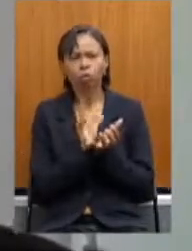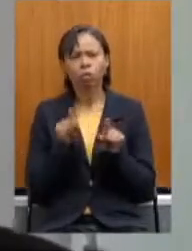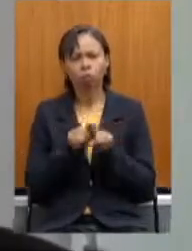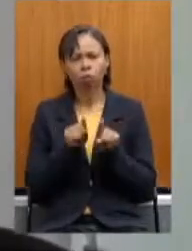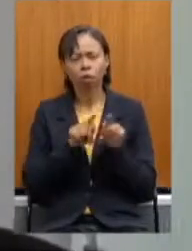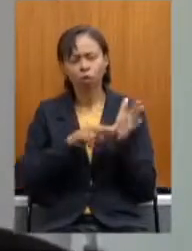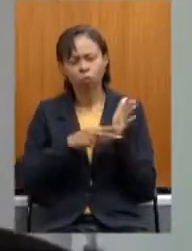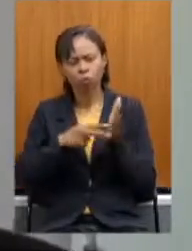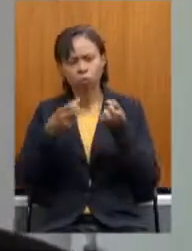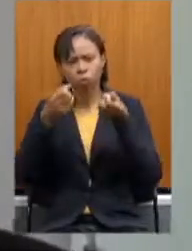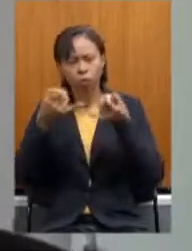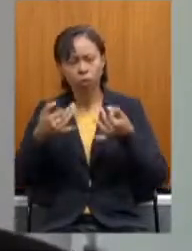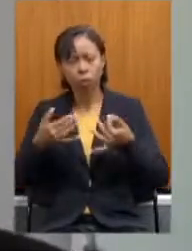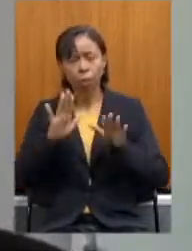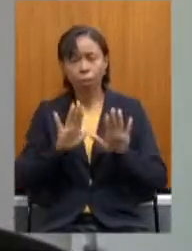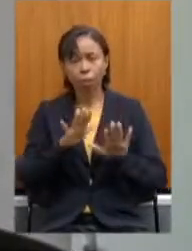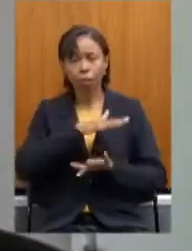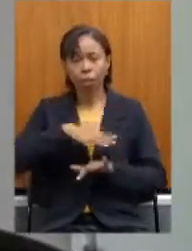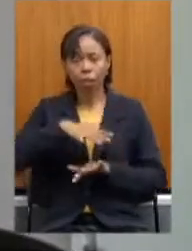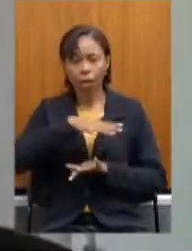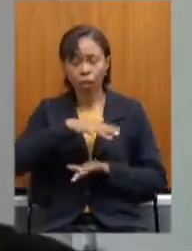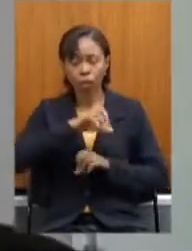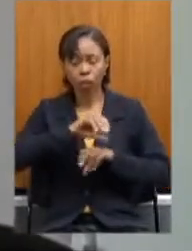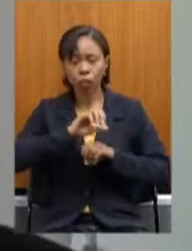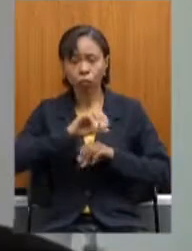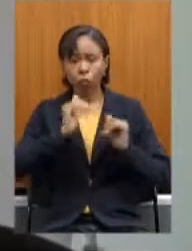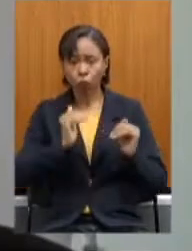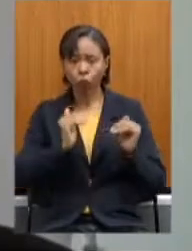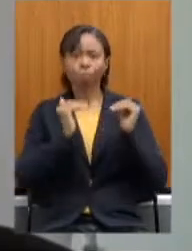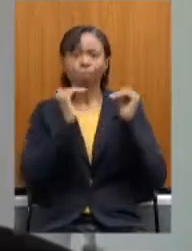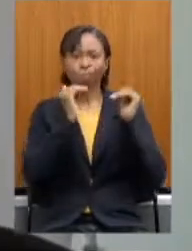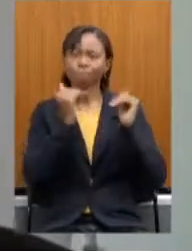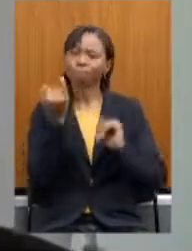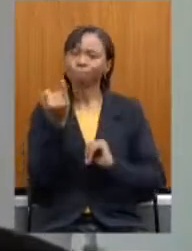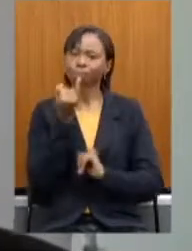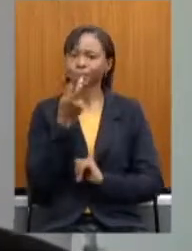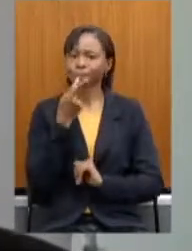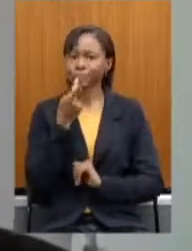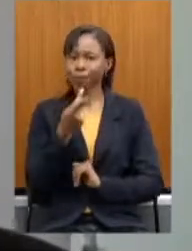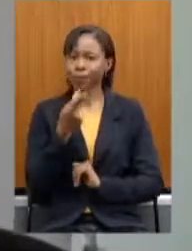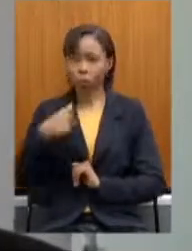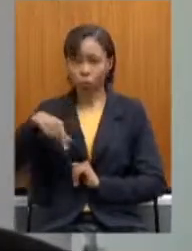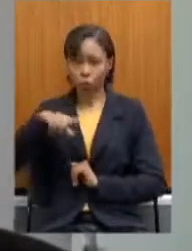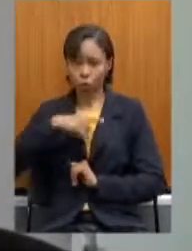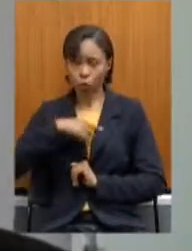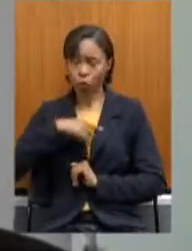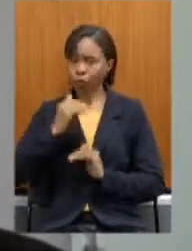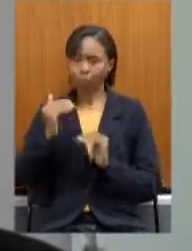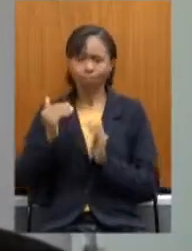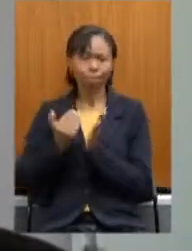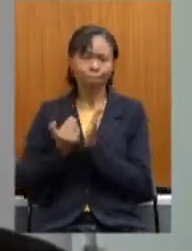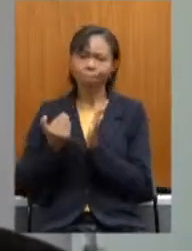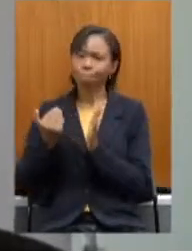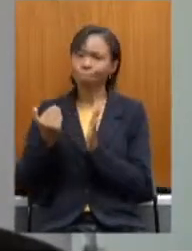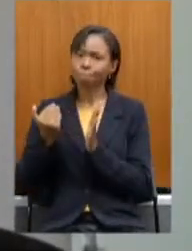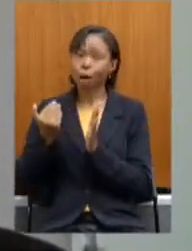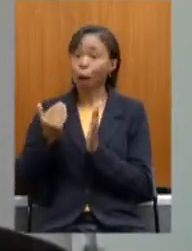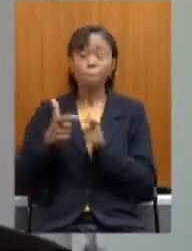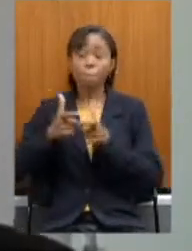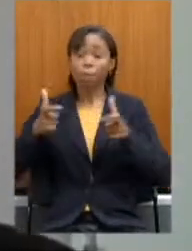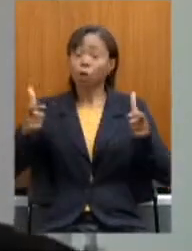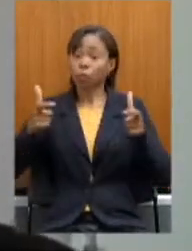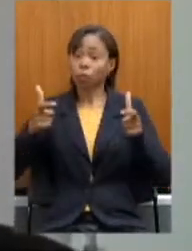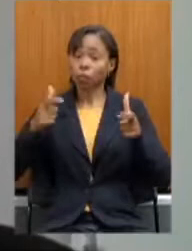mas no caso dos servidores da educação superior é importante dizer que nós estamos com a maior parte dos nossos vencimentos sujeitos